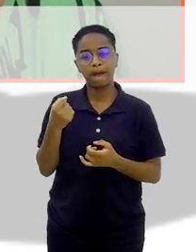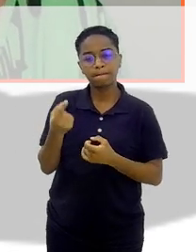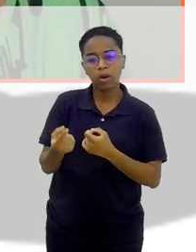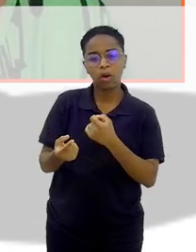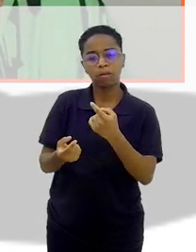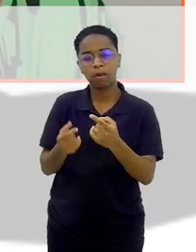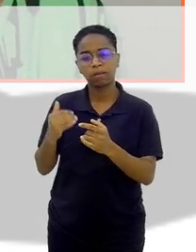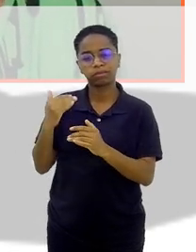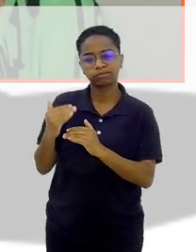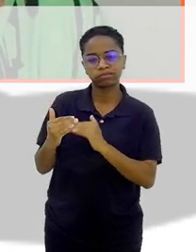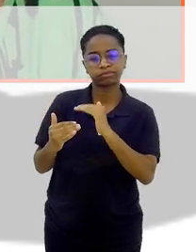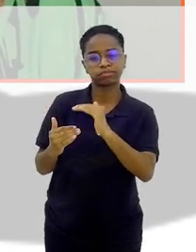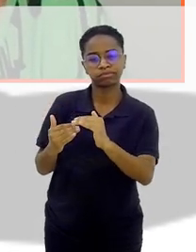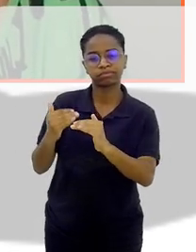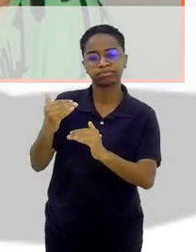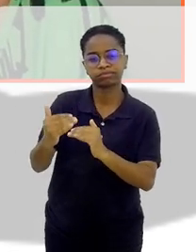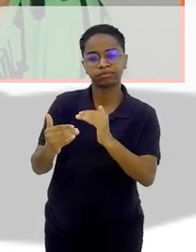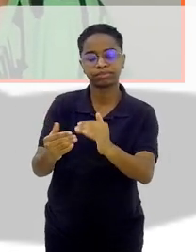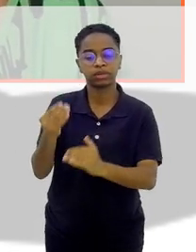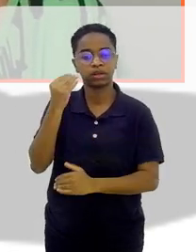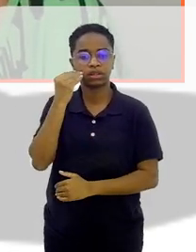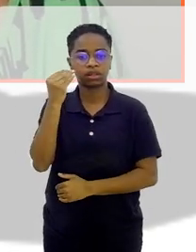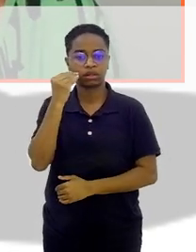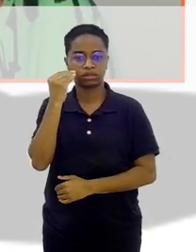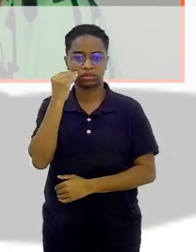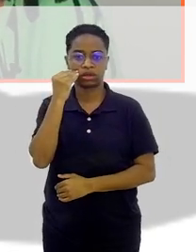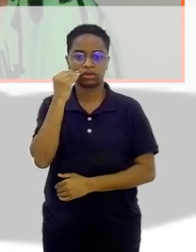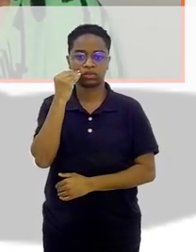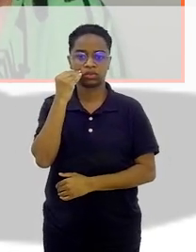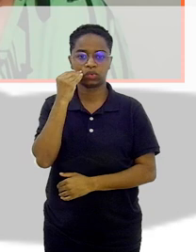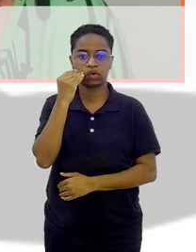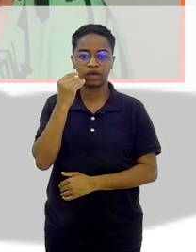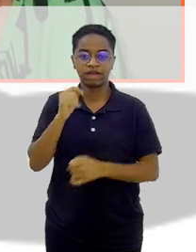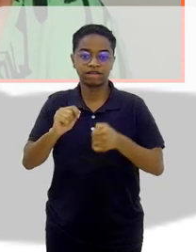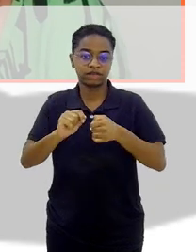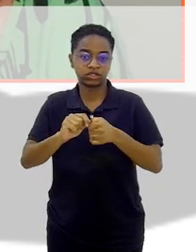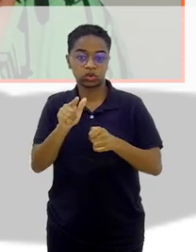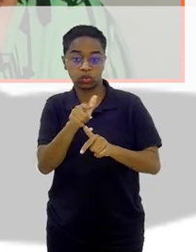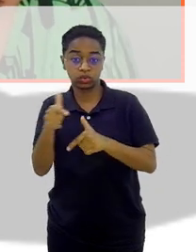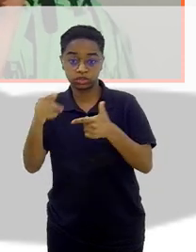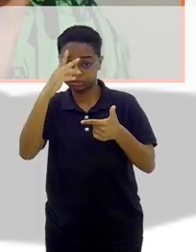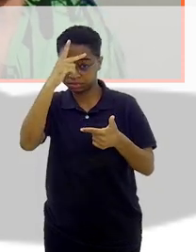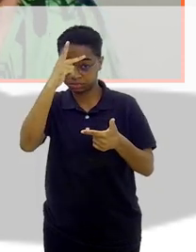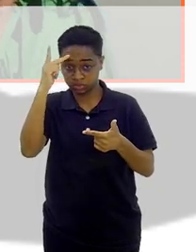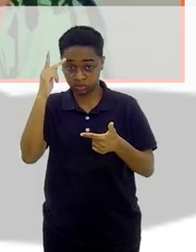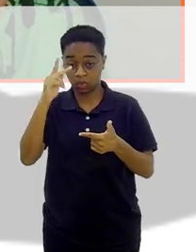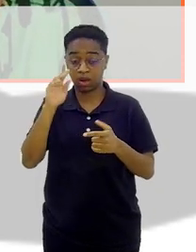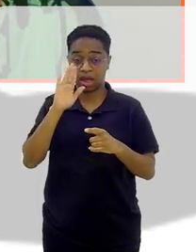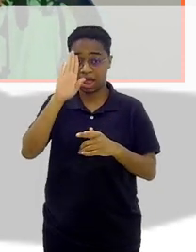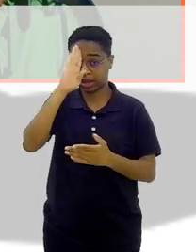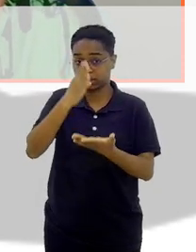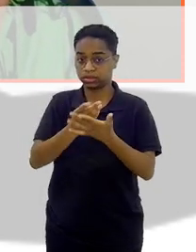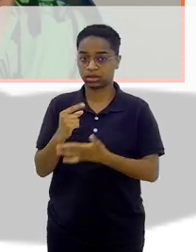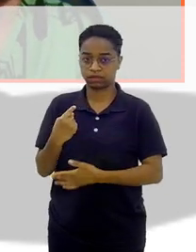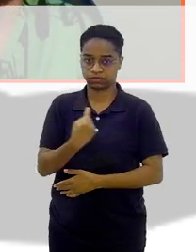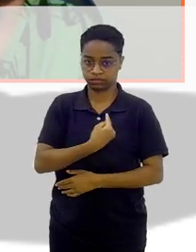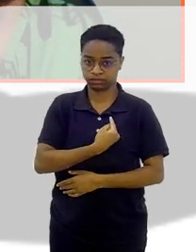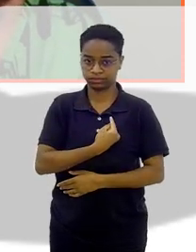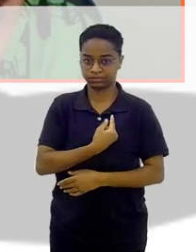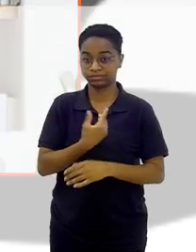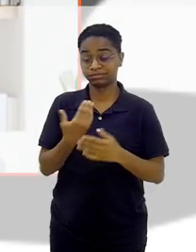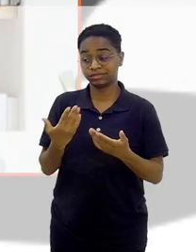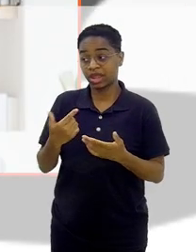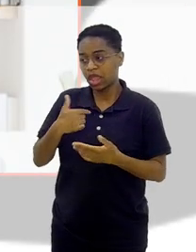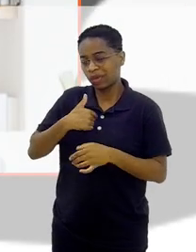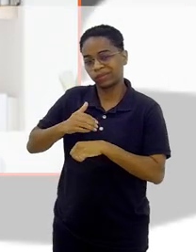tentando abraçar que outras pessoas também acreditassem na gente. Olha, a gratidão,